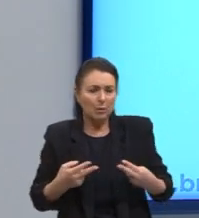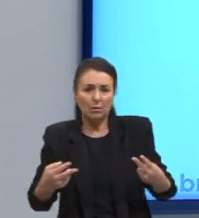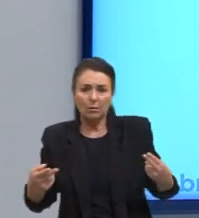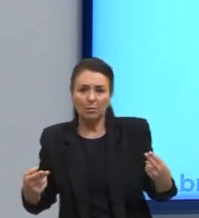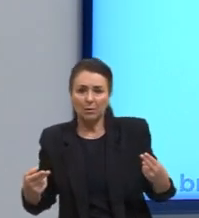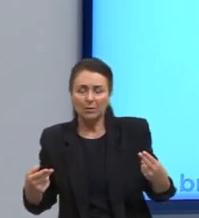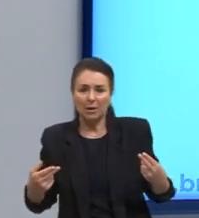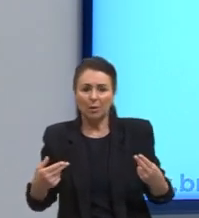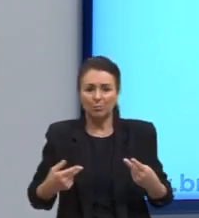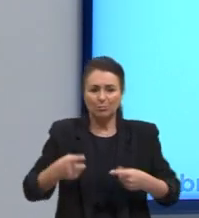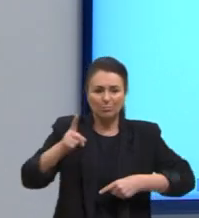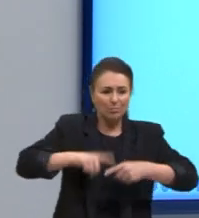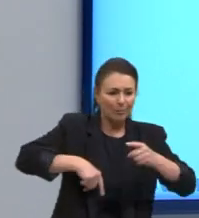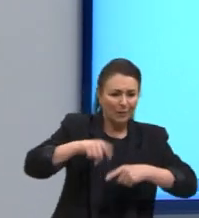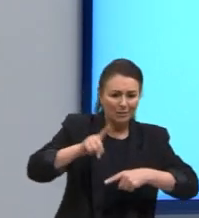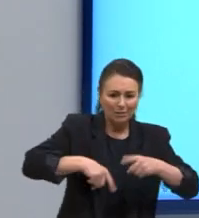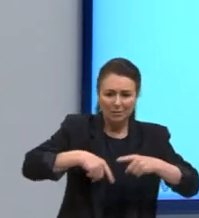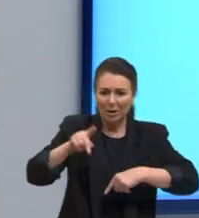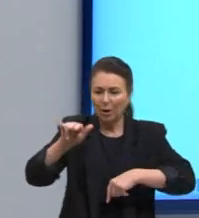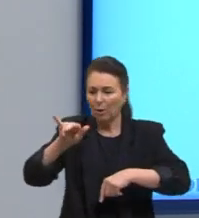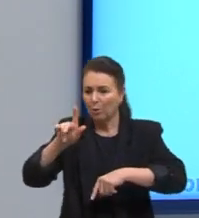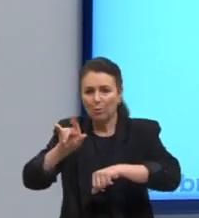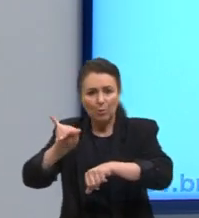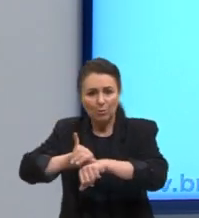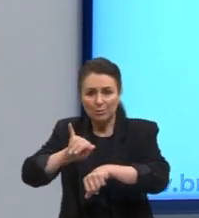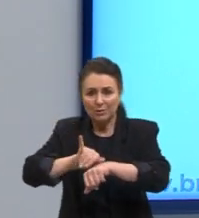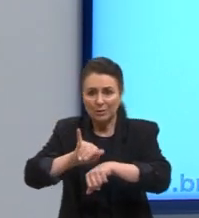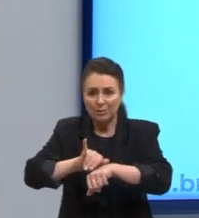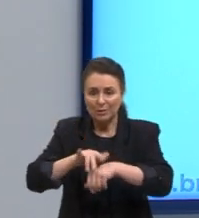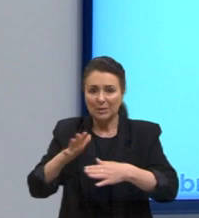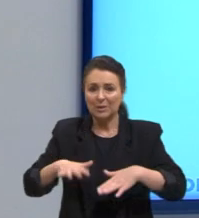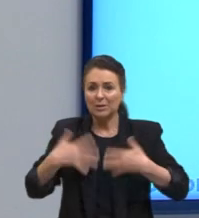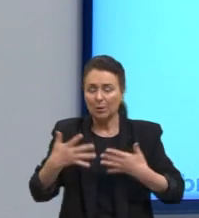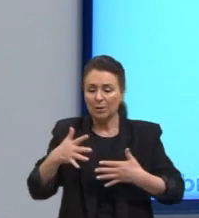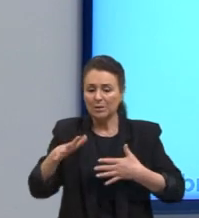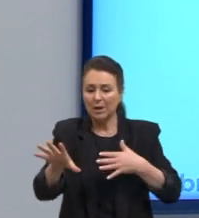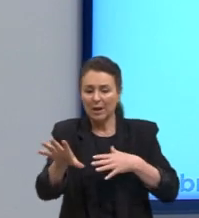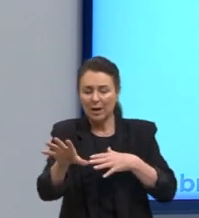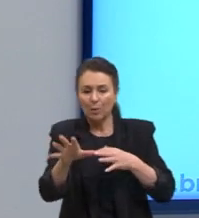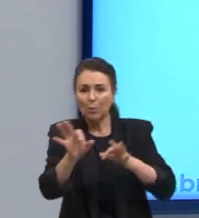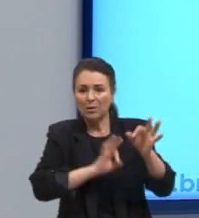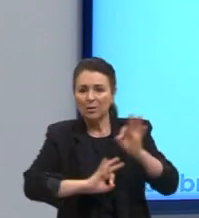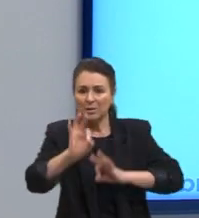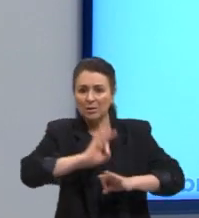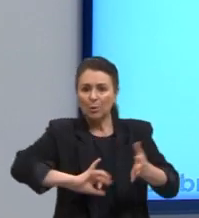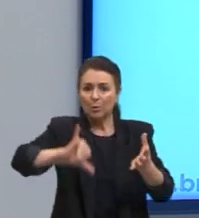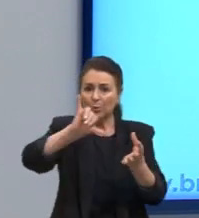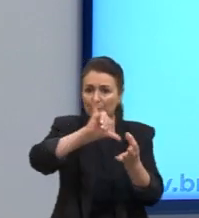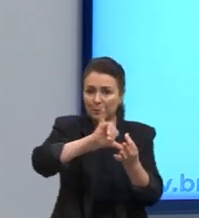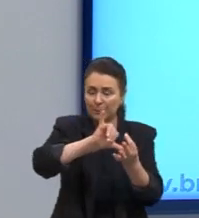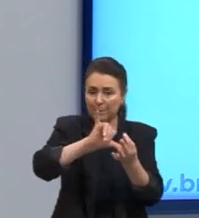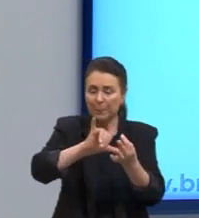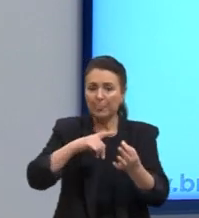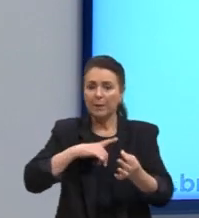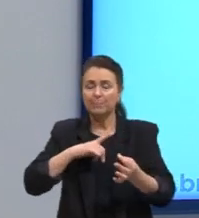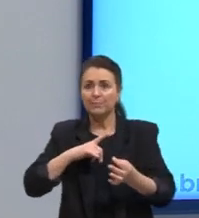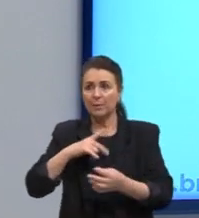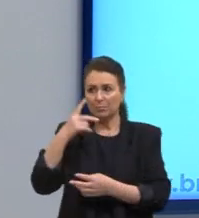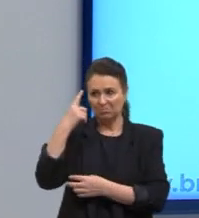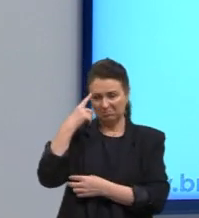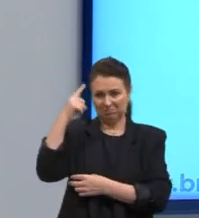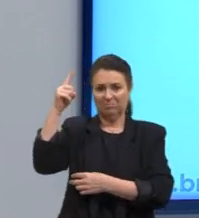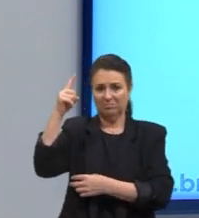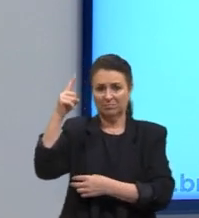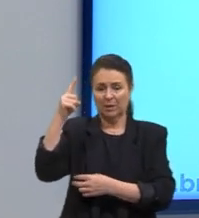mercadoria, aí esse viés da formação do capitalismo. O ser instruído passa a servir